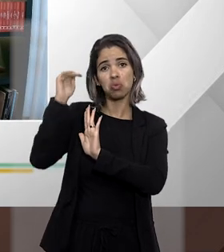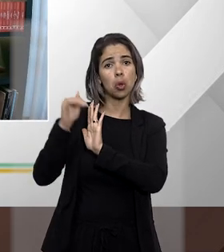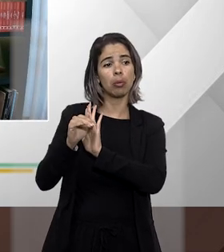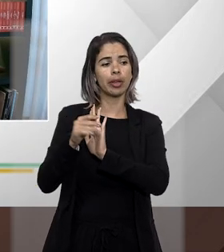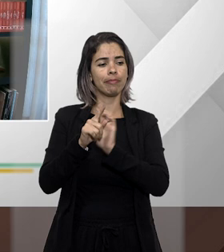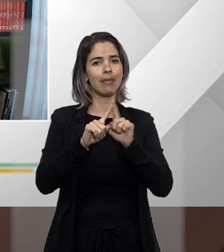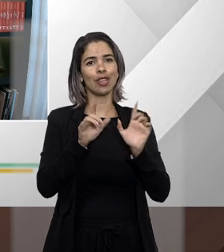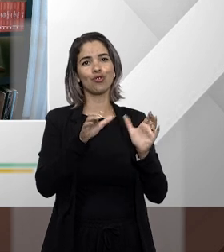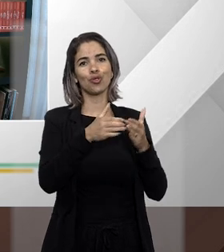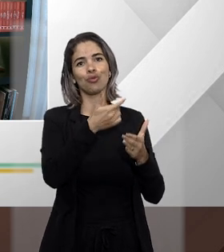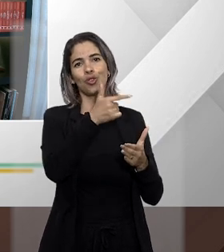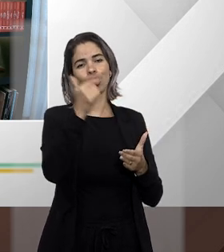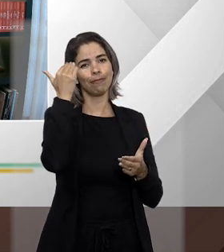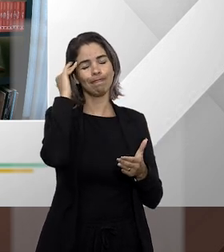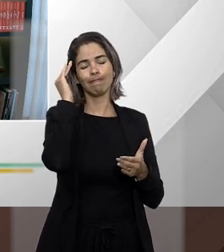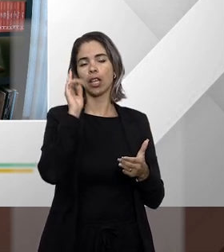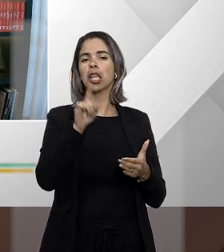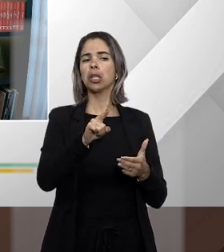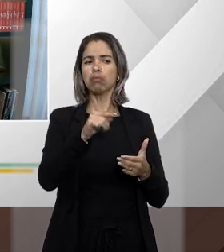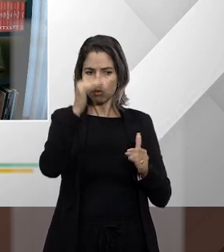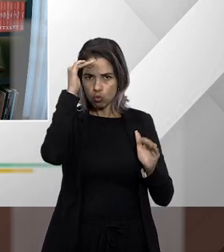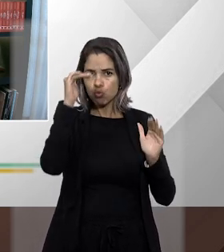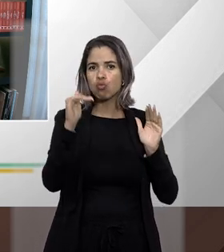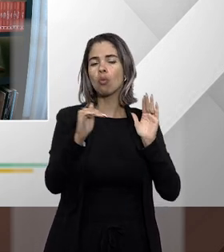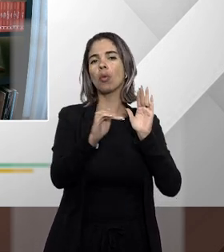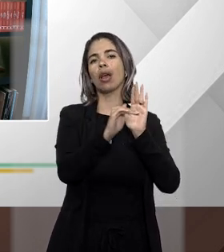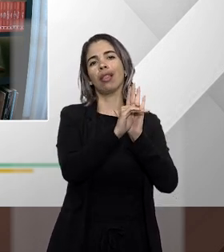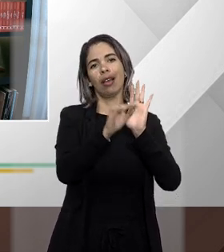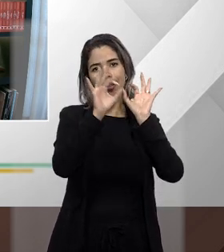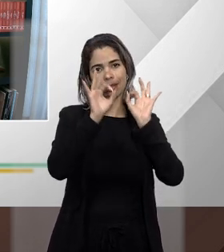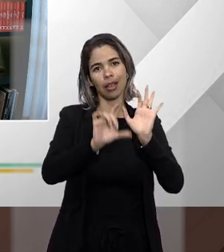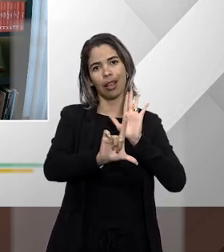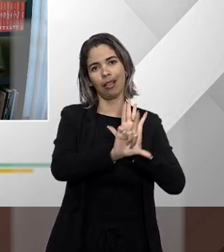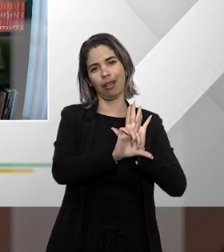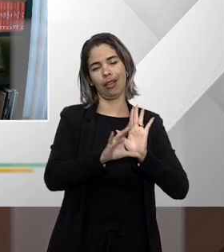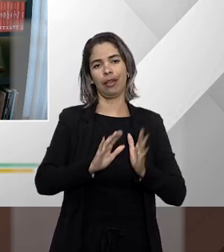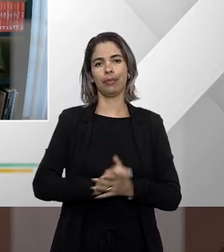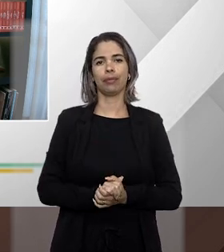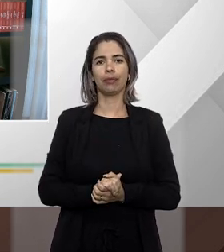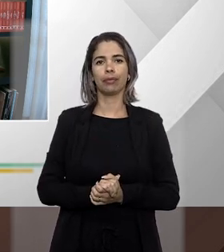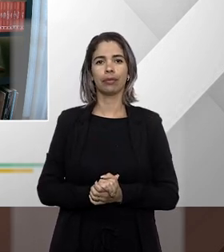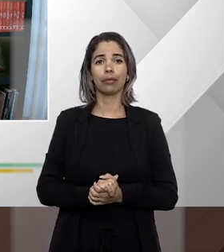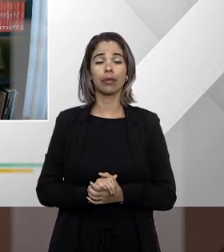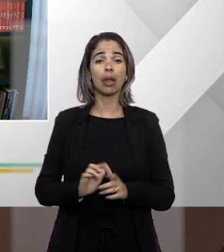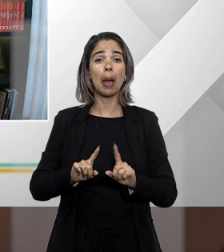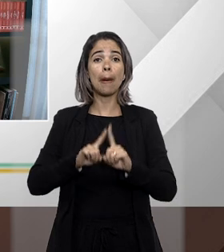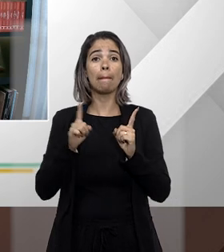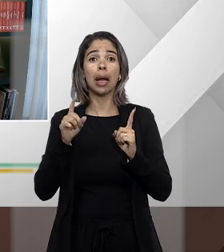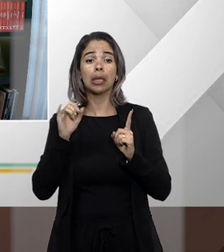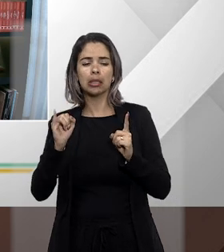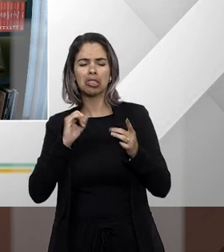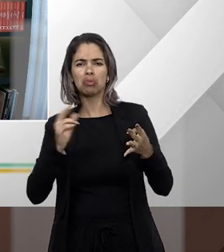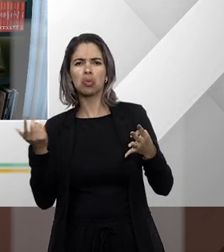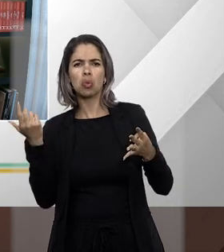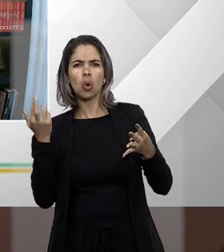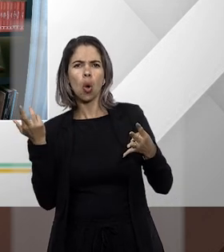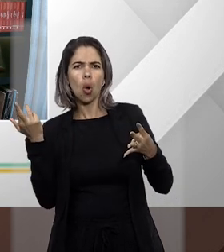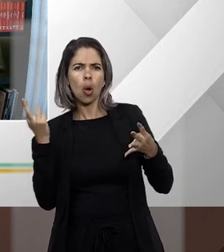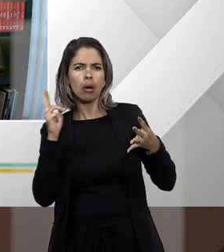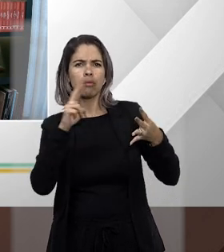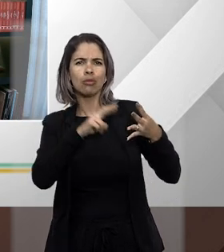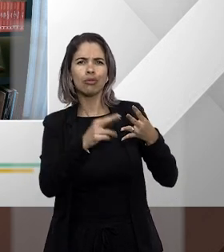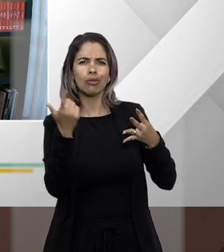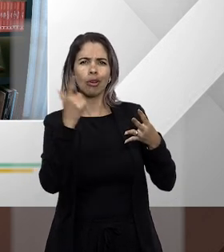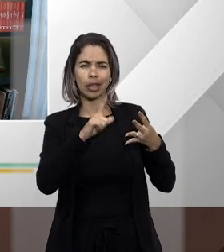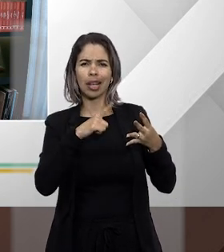decisão contra a qual não cabe recurso é cabível então o mandado de segurança professor Ailton?